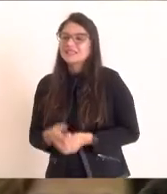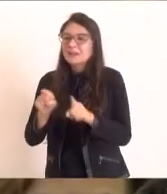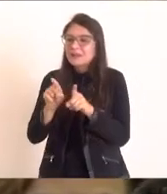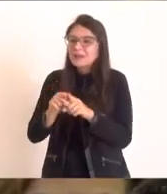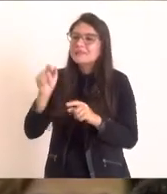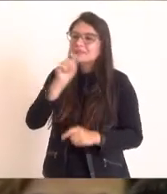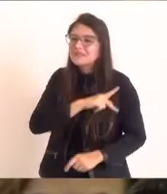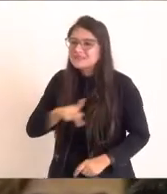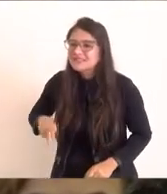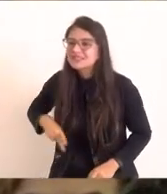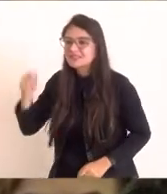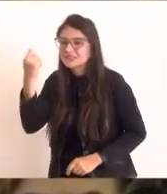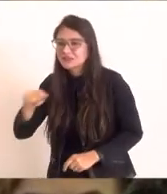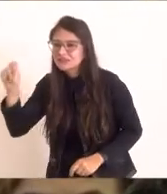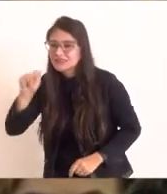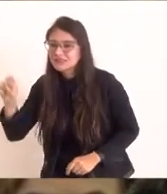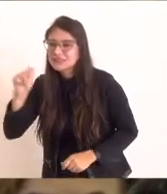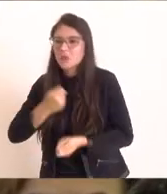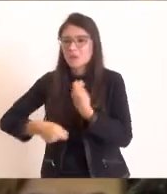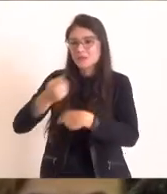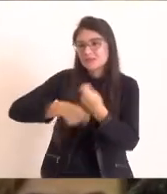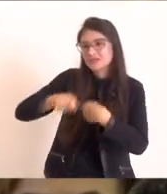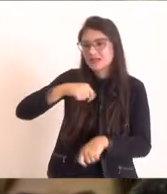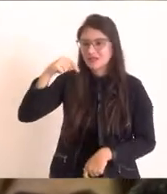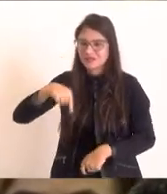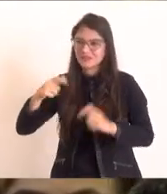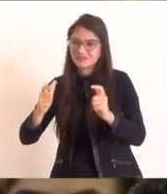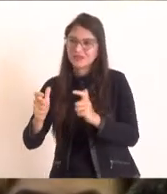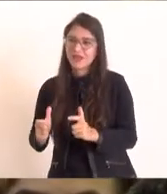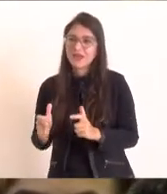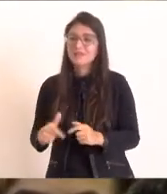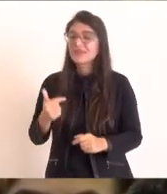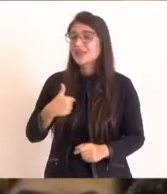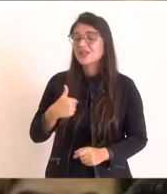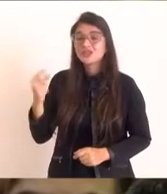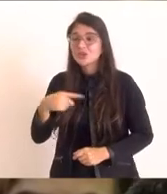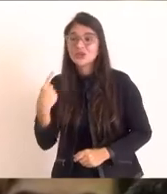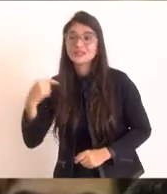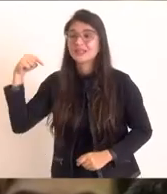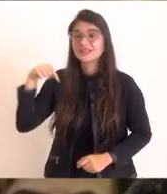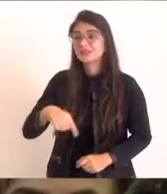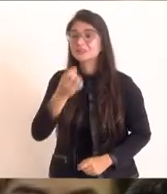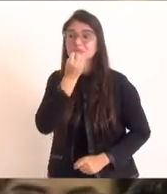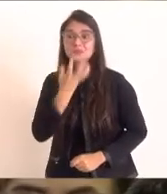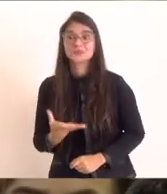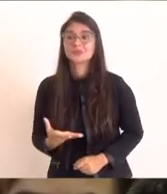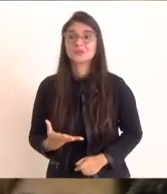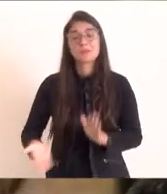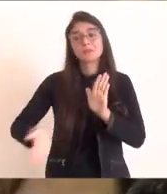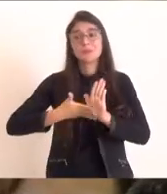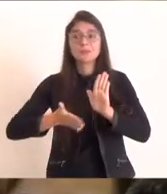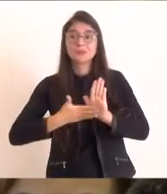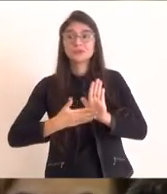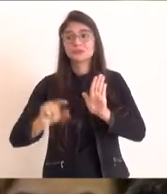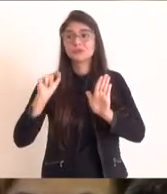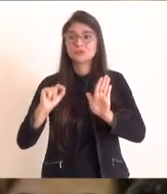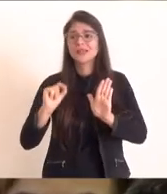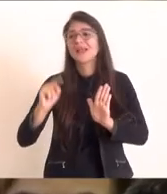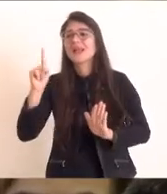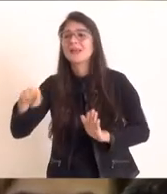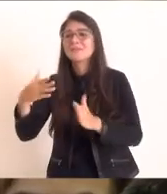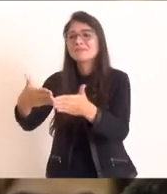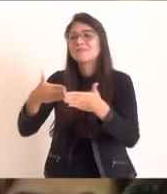o importante para todos nós, em vir até aqui, em chegar até aqui, é exatamente trazer essa proposta, trazer esse